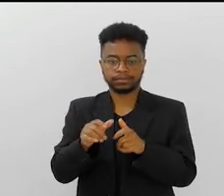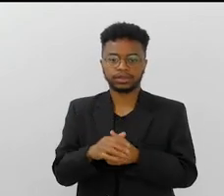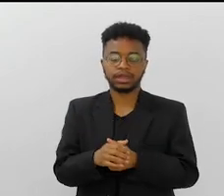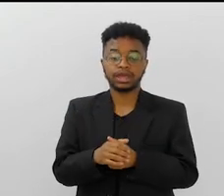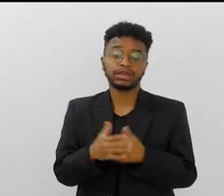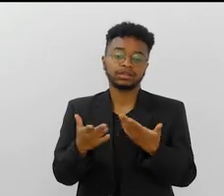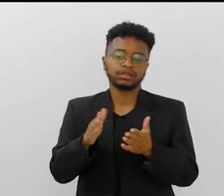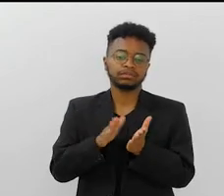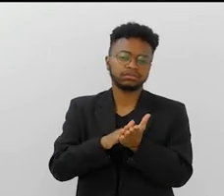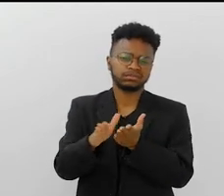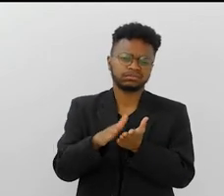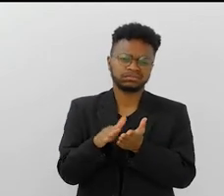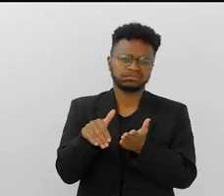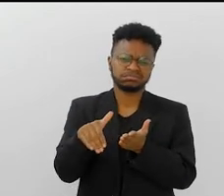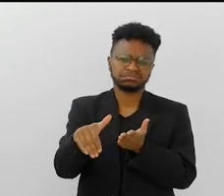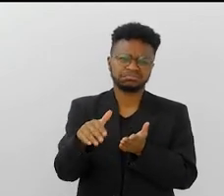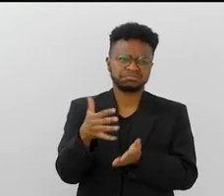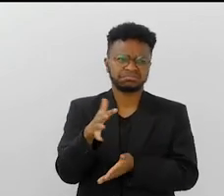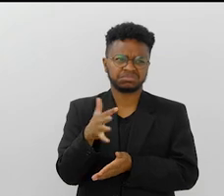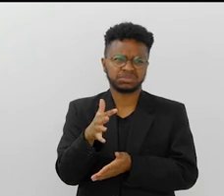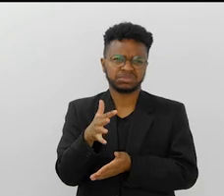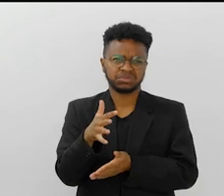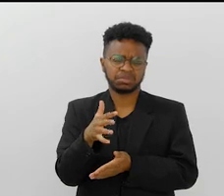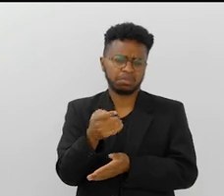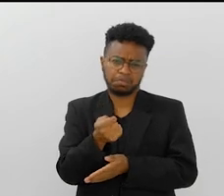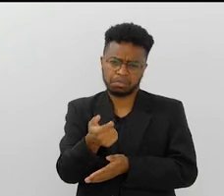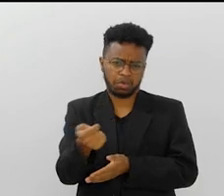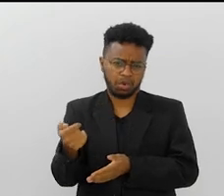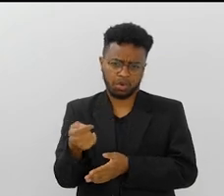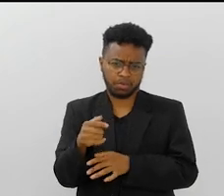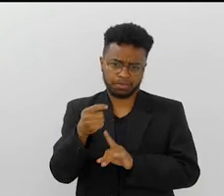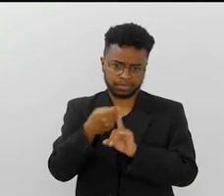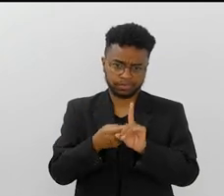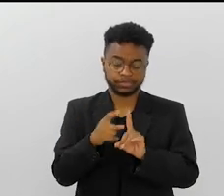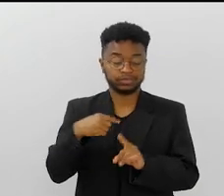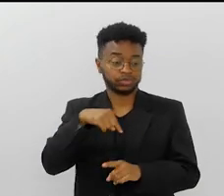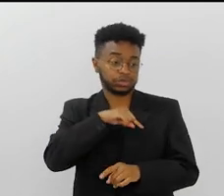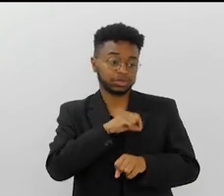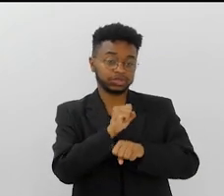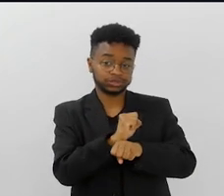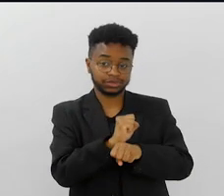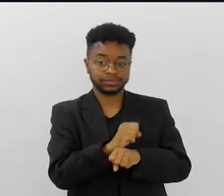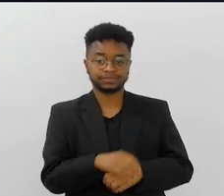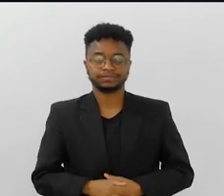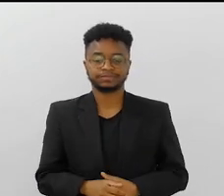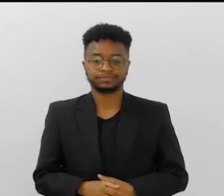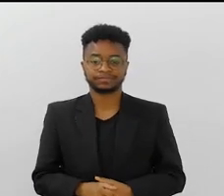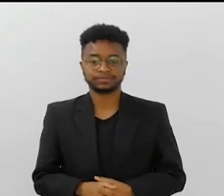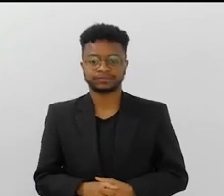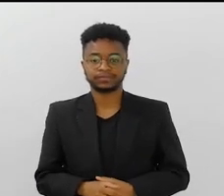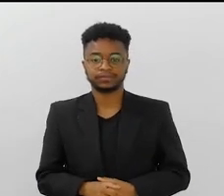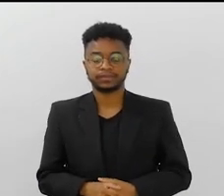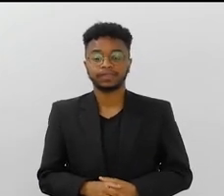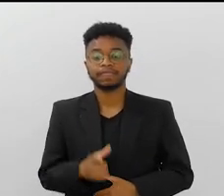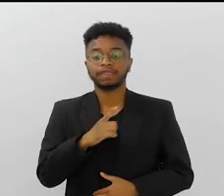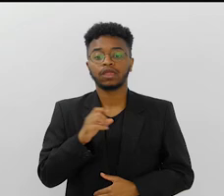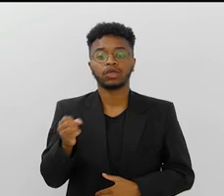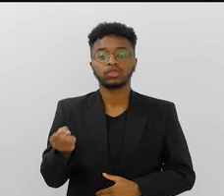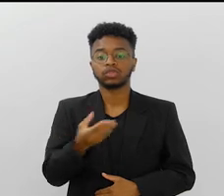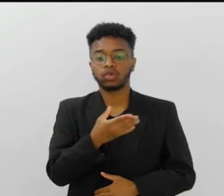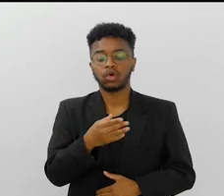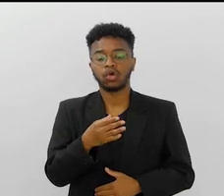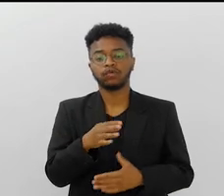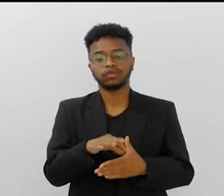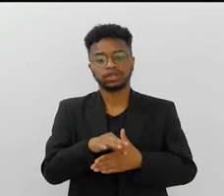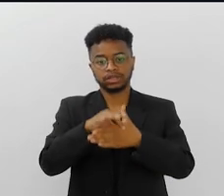e aí o livro que vai ser lançado daqui a pouco, daqui a mais ou menos, sei lá, uns poucos meses. Tá, e vamos aguardar. O Aidan, a